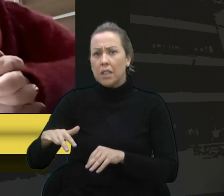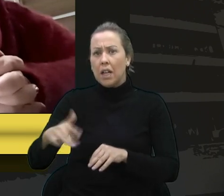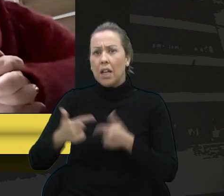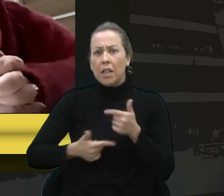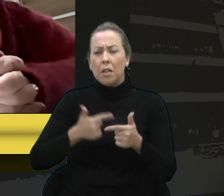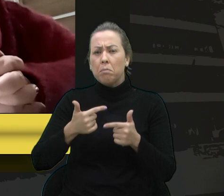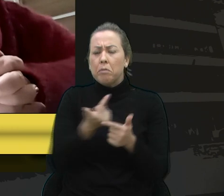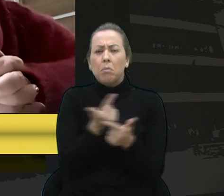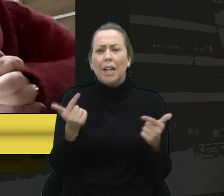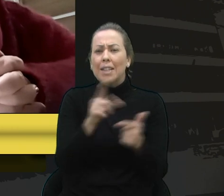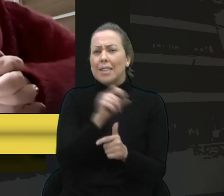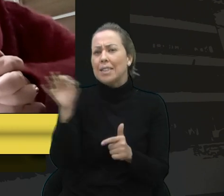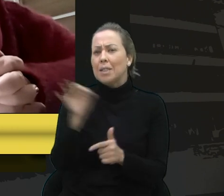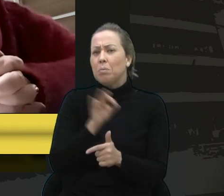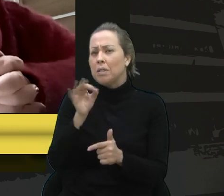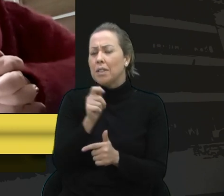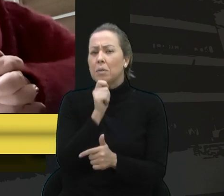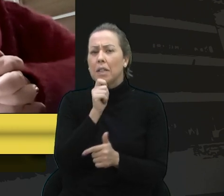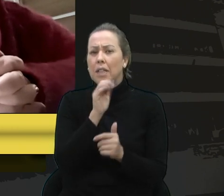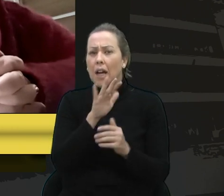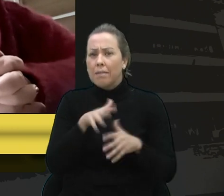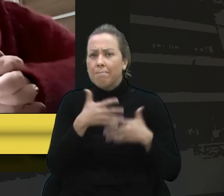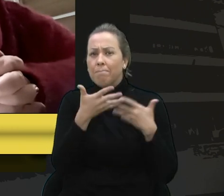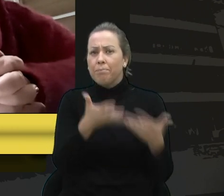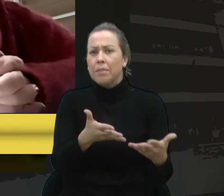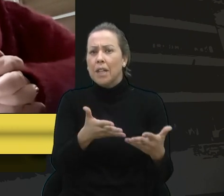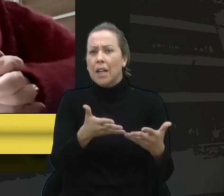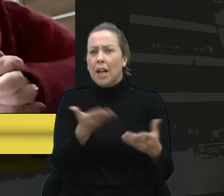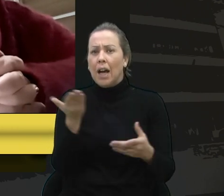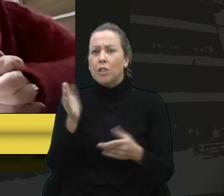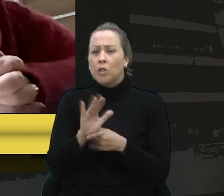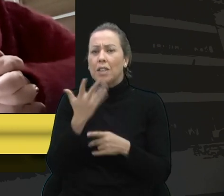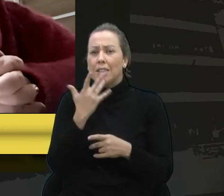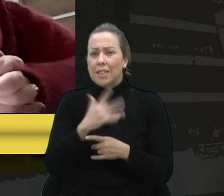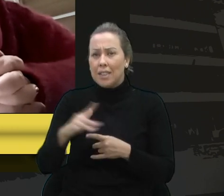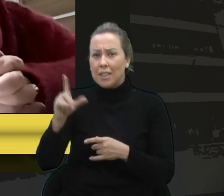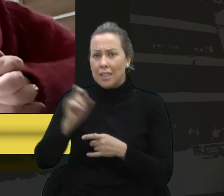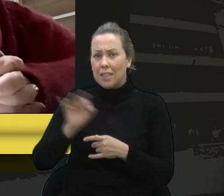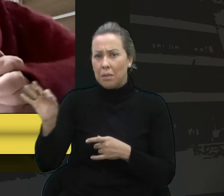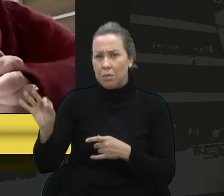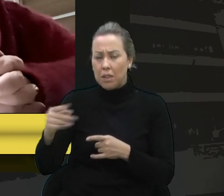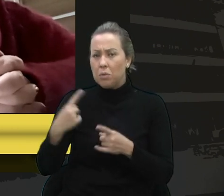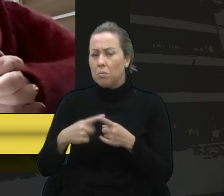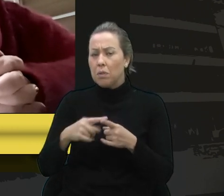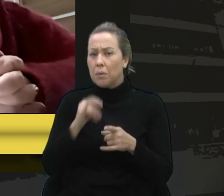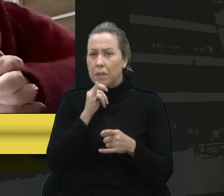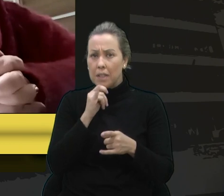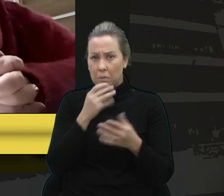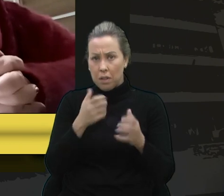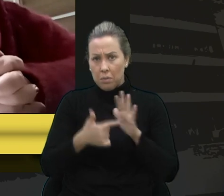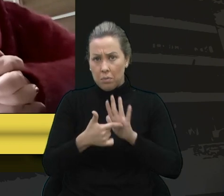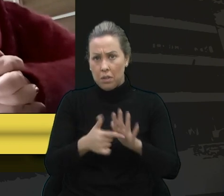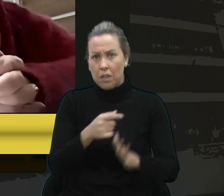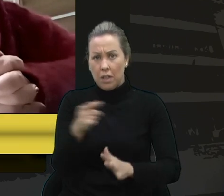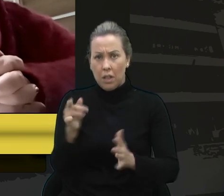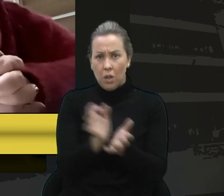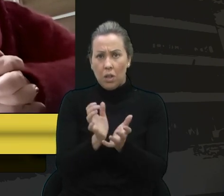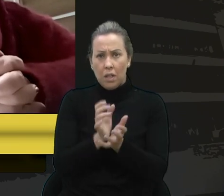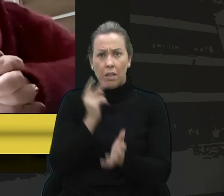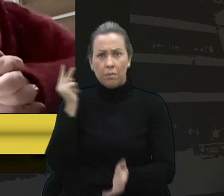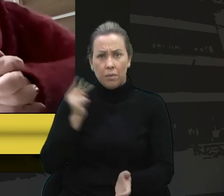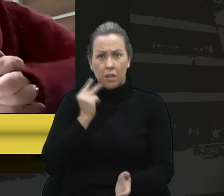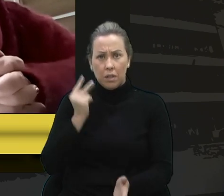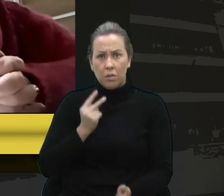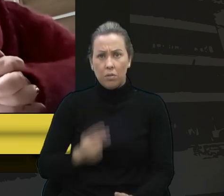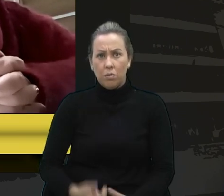contemplando as nossas crianças. Como exemplo, quero dar aqui para os colegas vereadores,